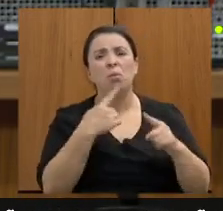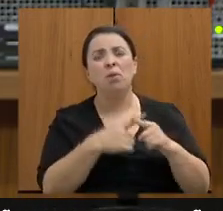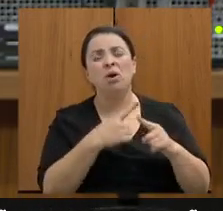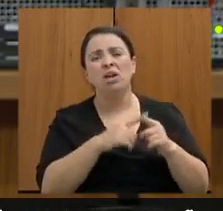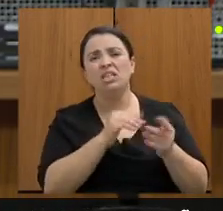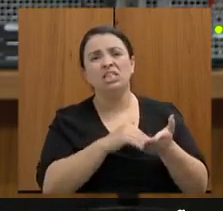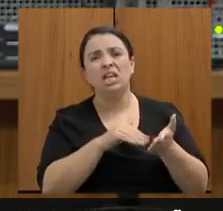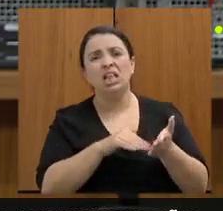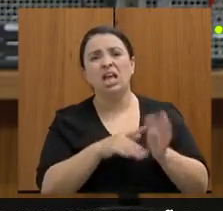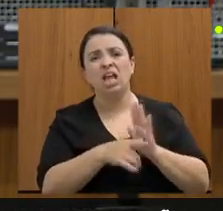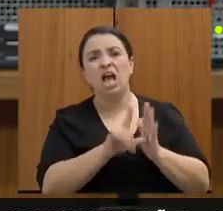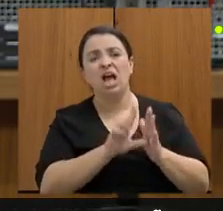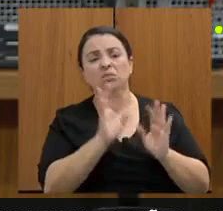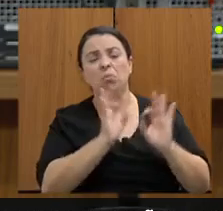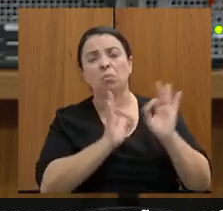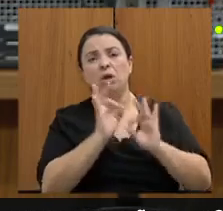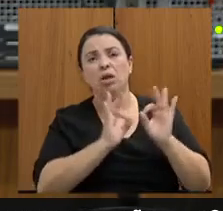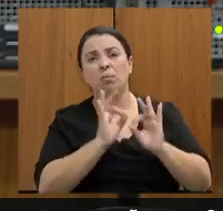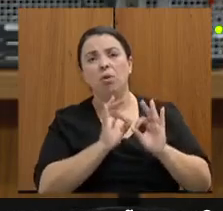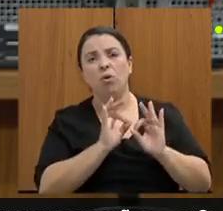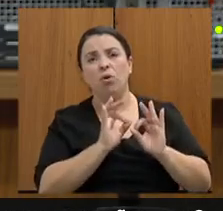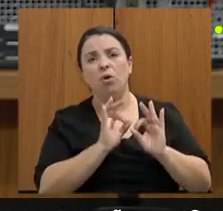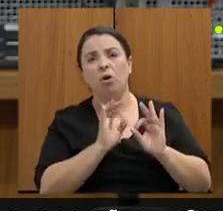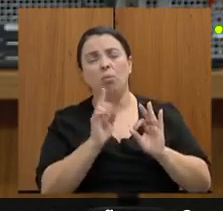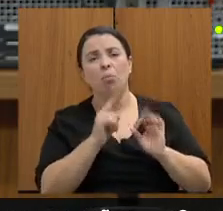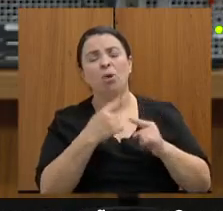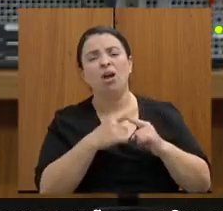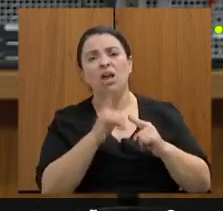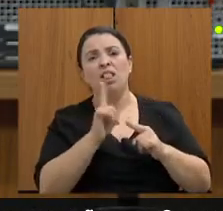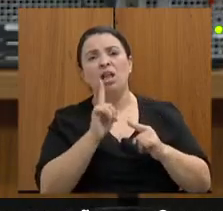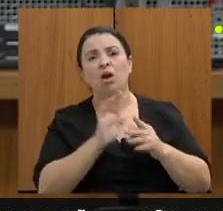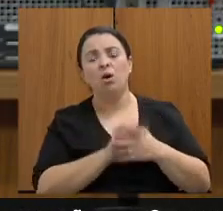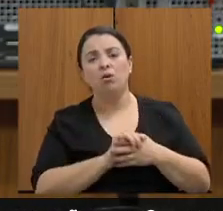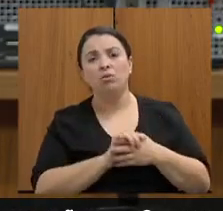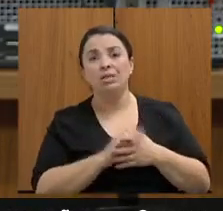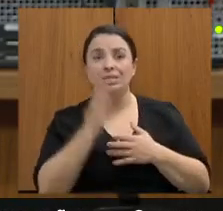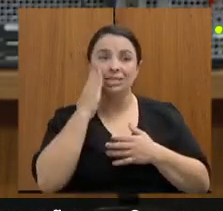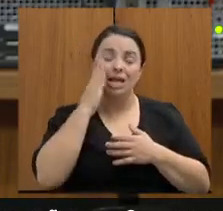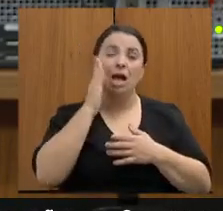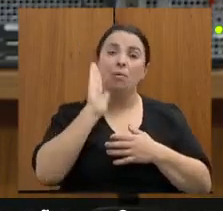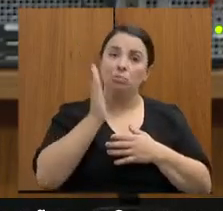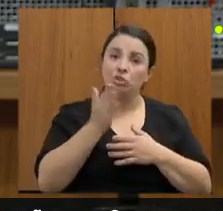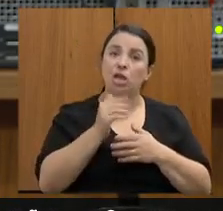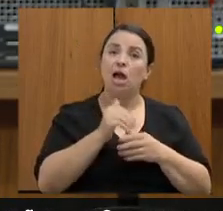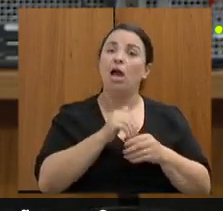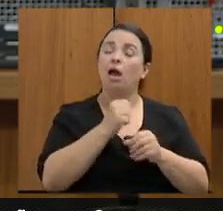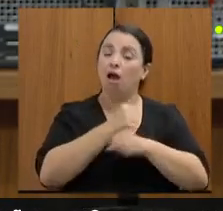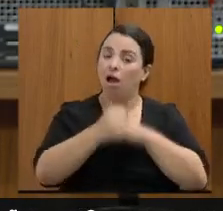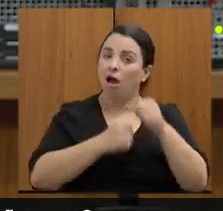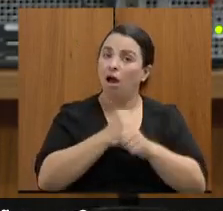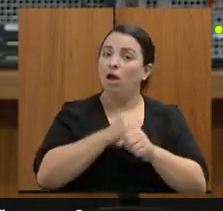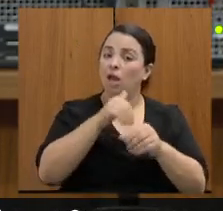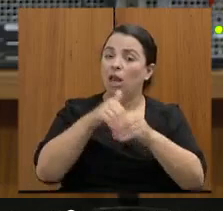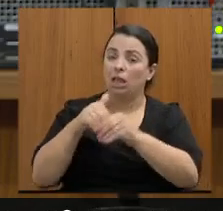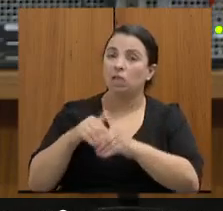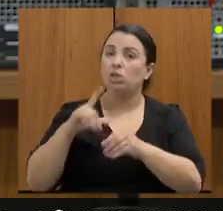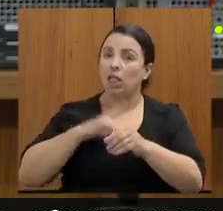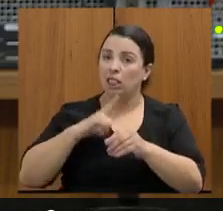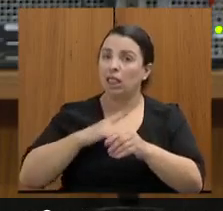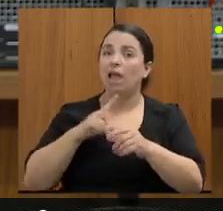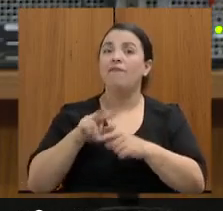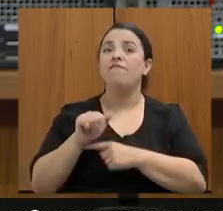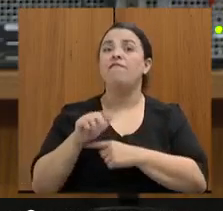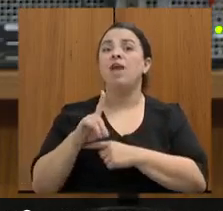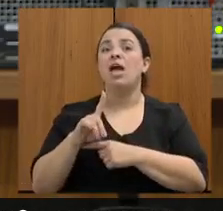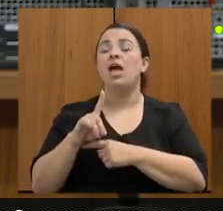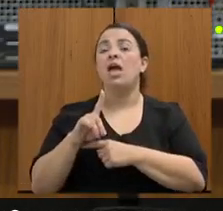programou com antecedência sendo que não é novidade que em ano eleitoral sempre existem essas vedações qual foi a porcentagem dos alunos